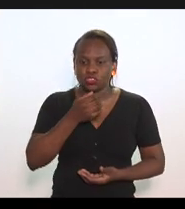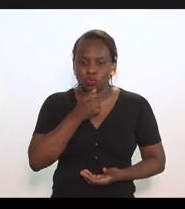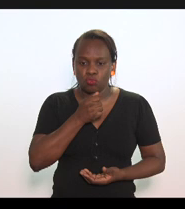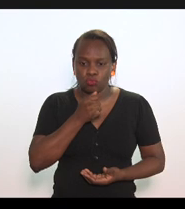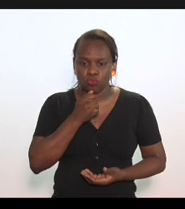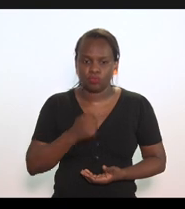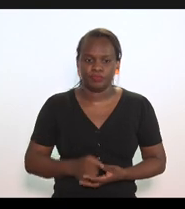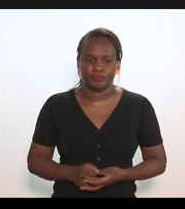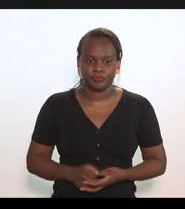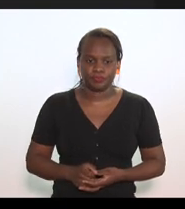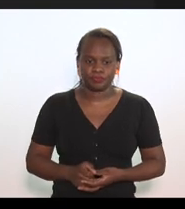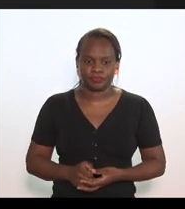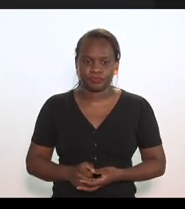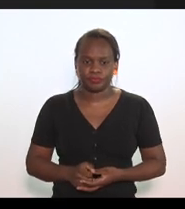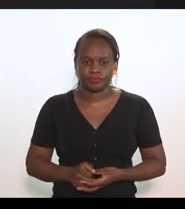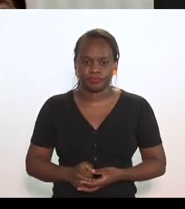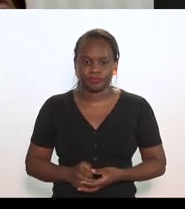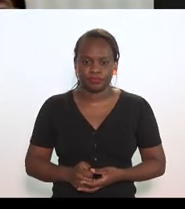doutora Cláudia